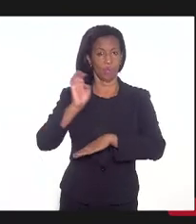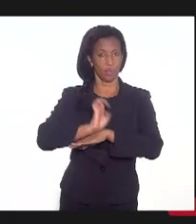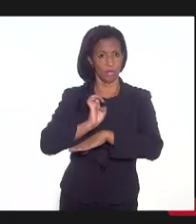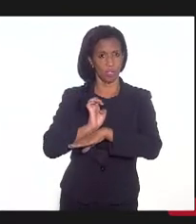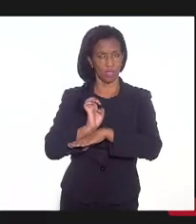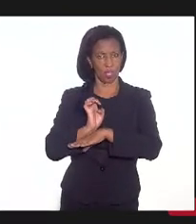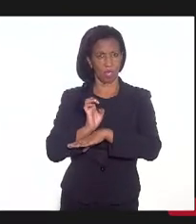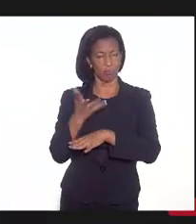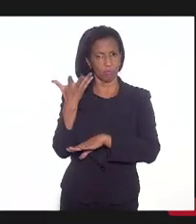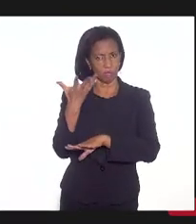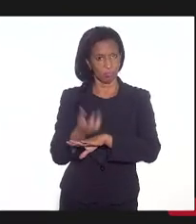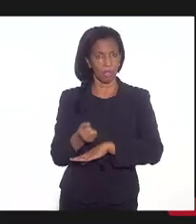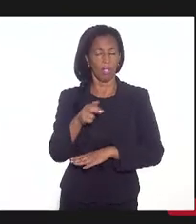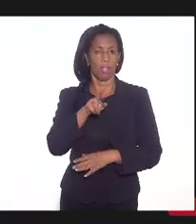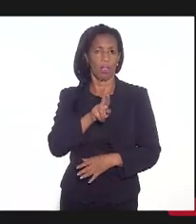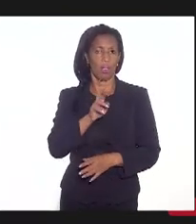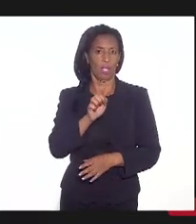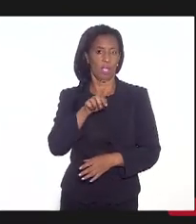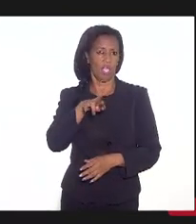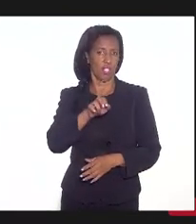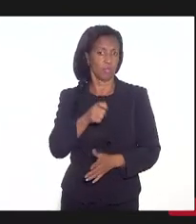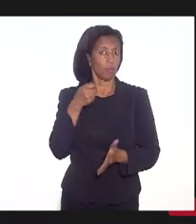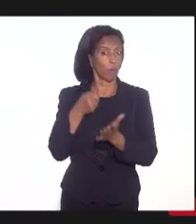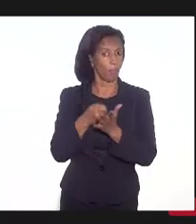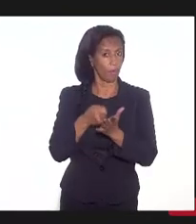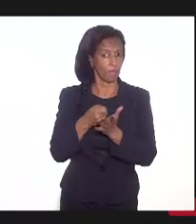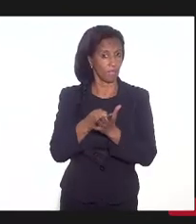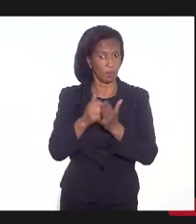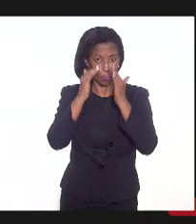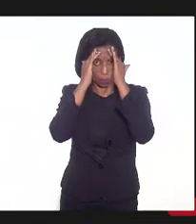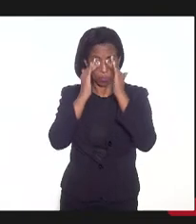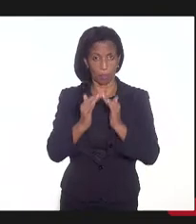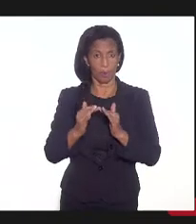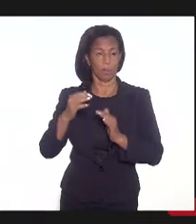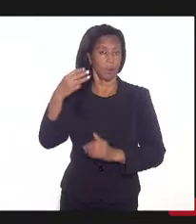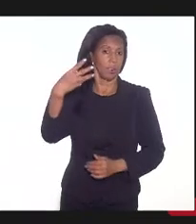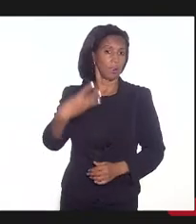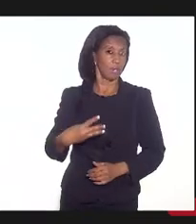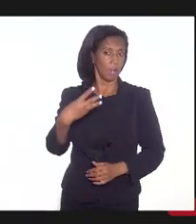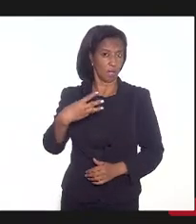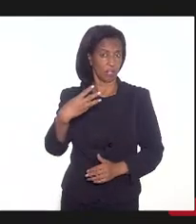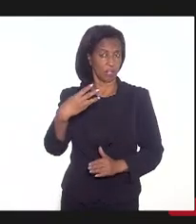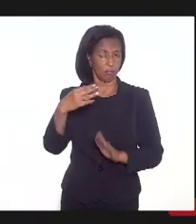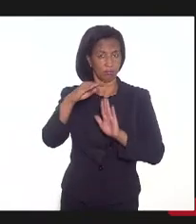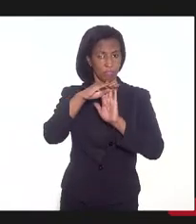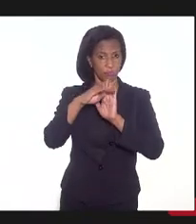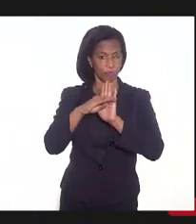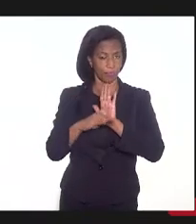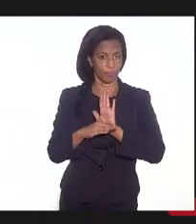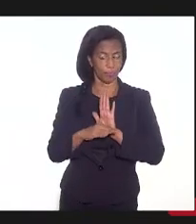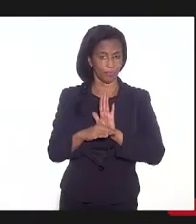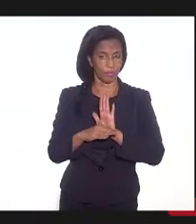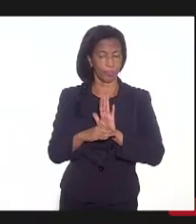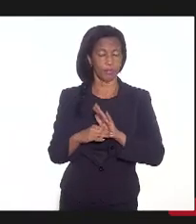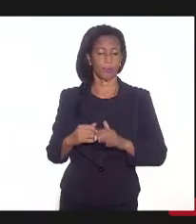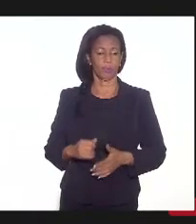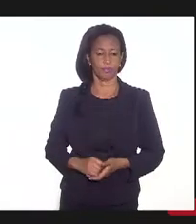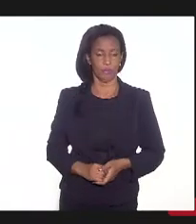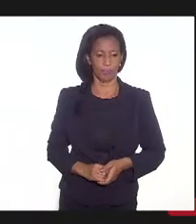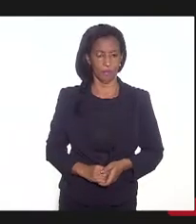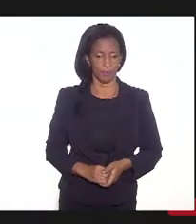aderirem ao regime há uma obrigação de cumprimento de três dessas medidas,